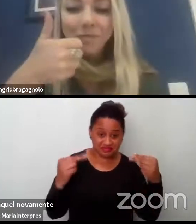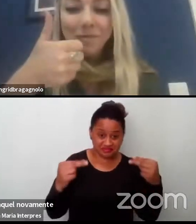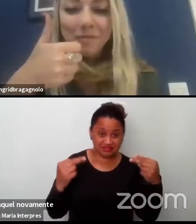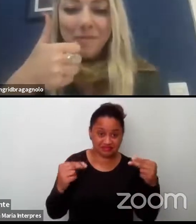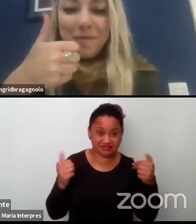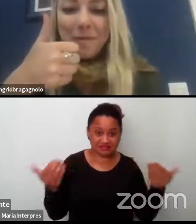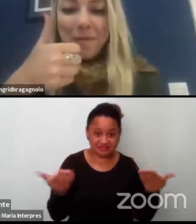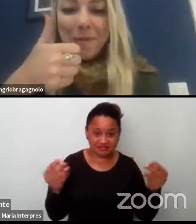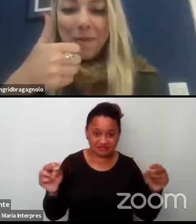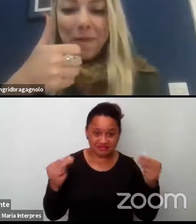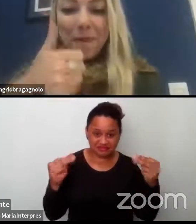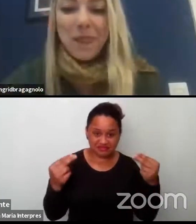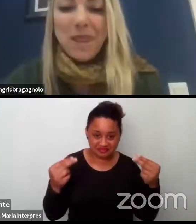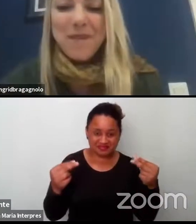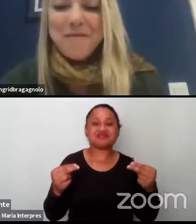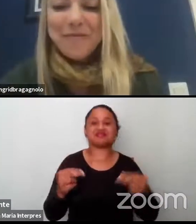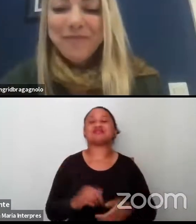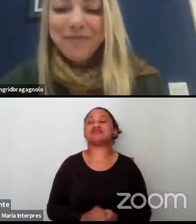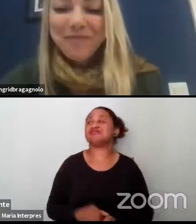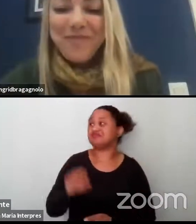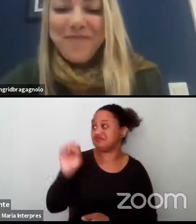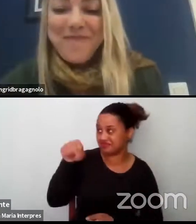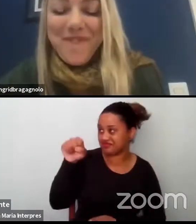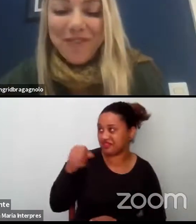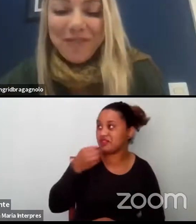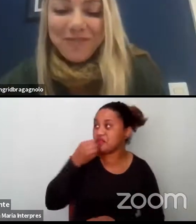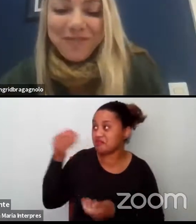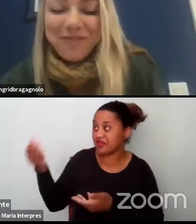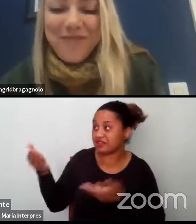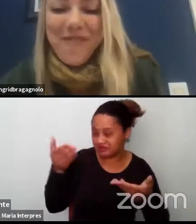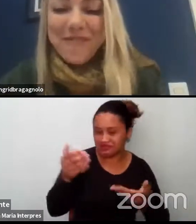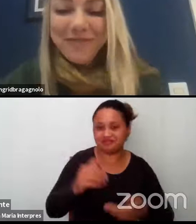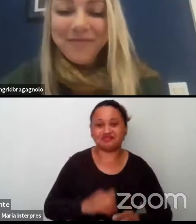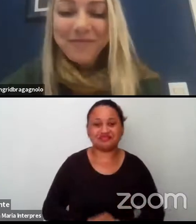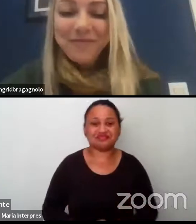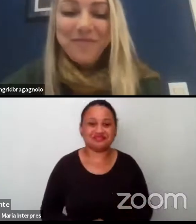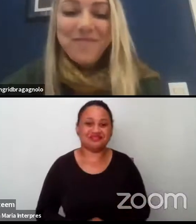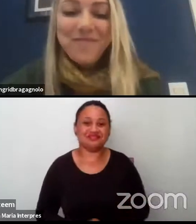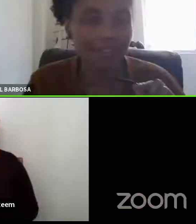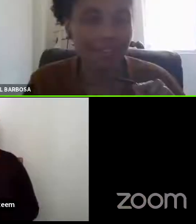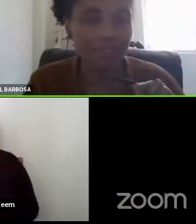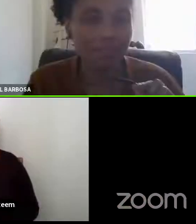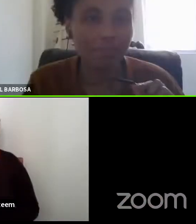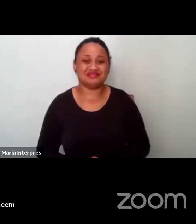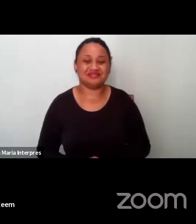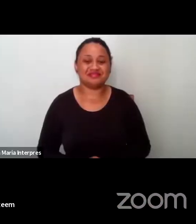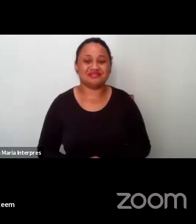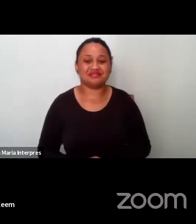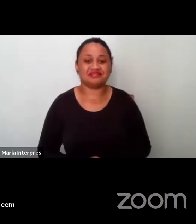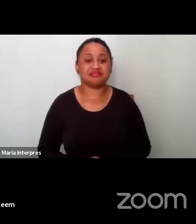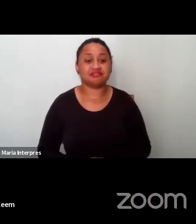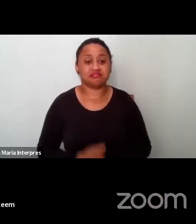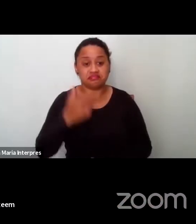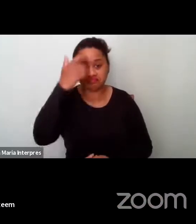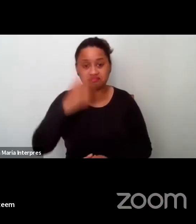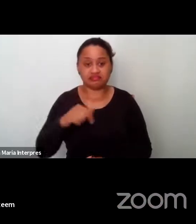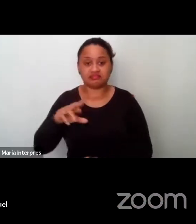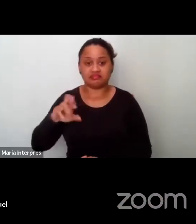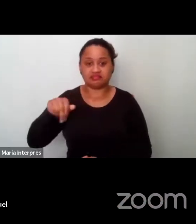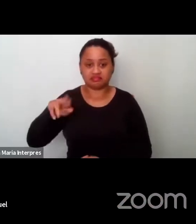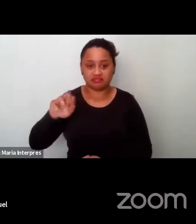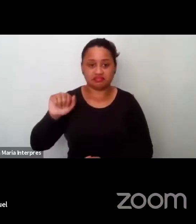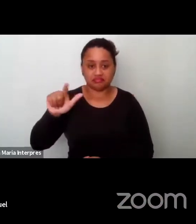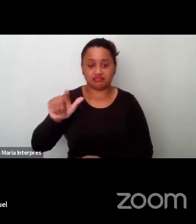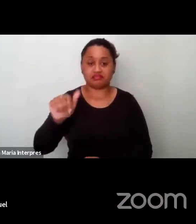Apareceu. Bem-vinda, Raquel. obrigada. Uma mulher negra vestindo uma